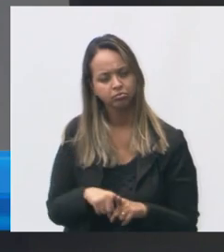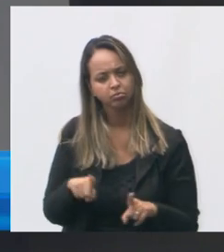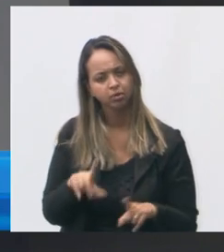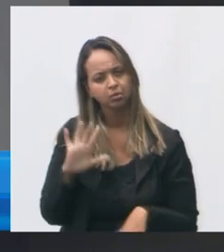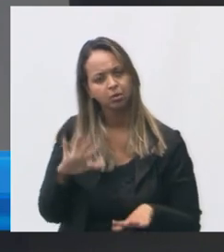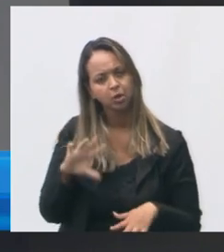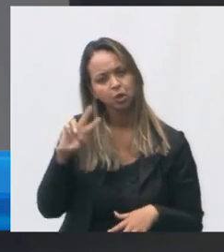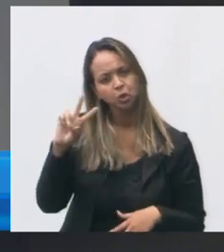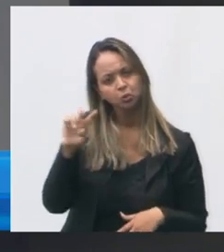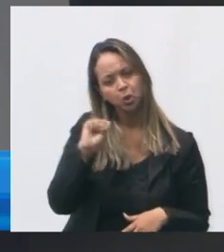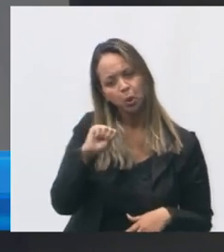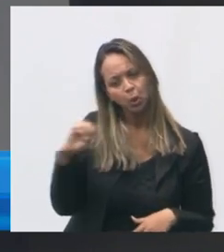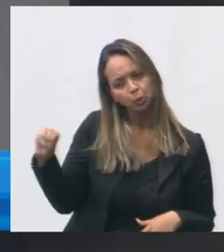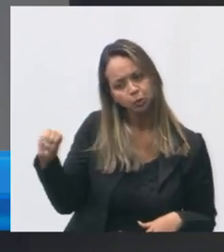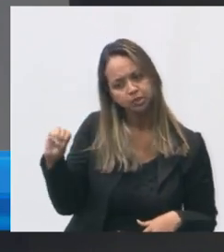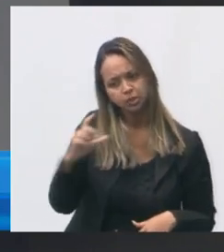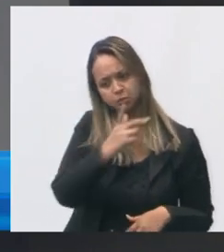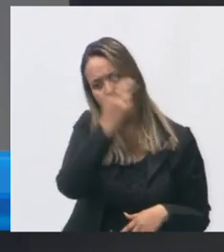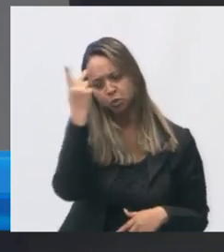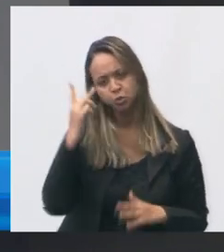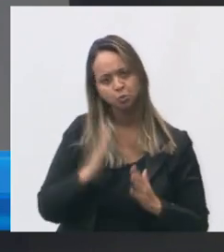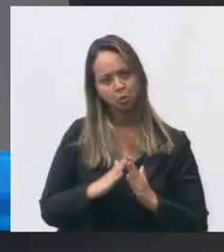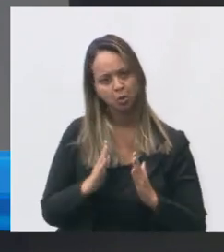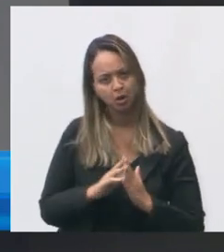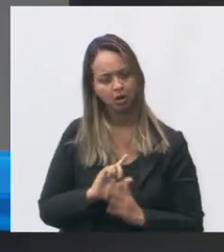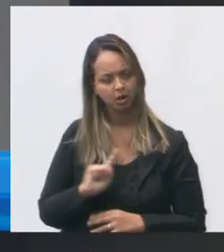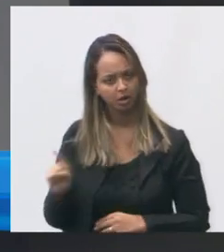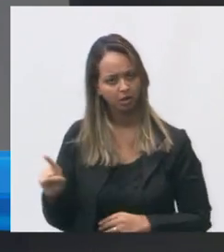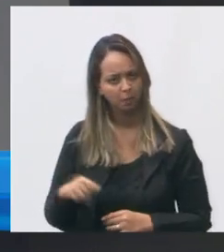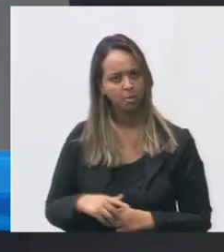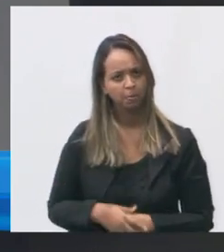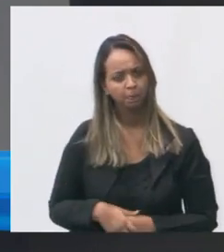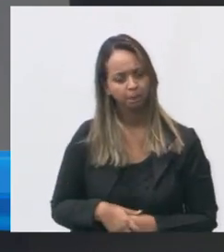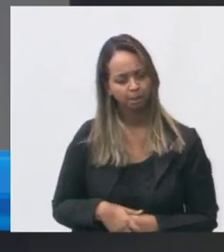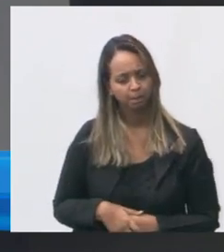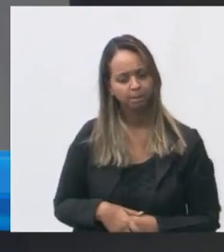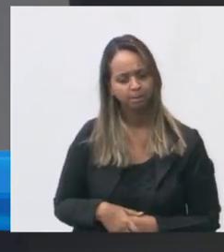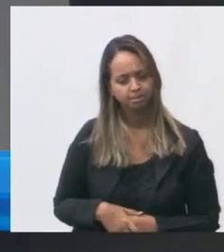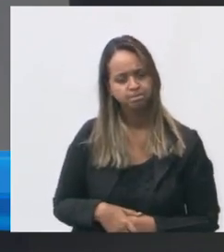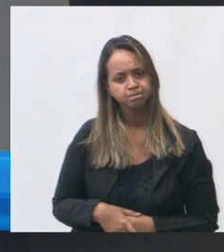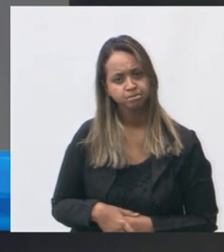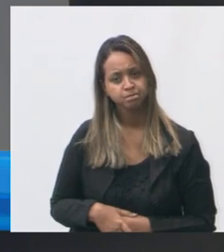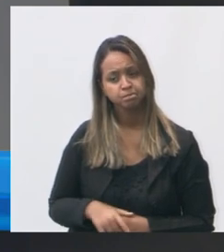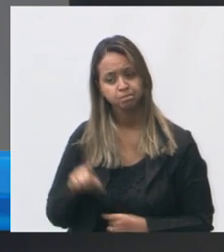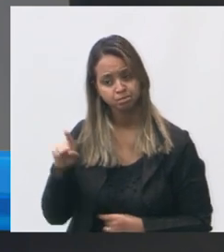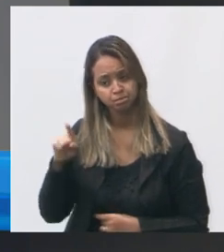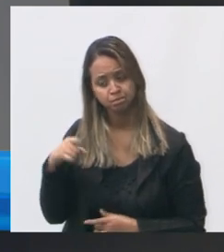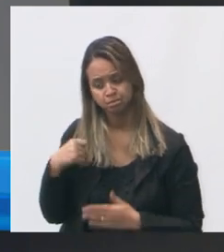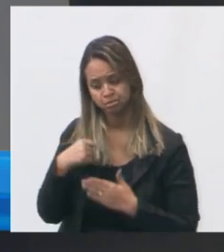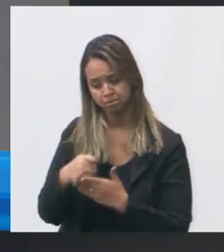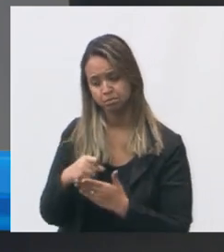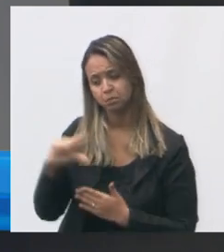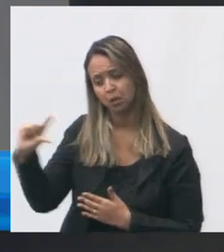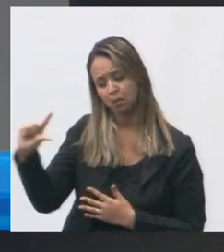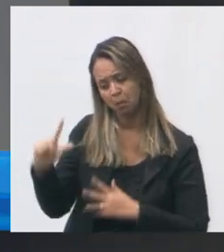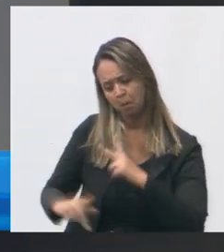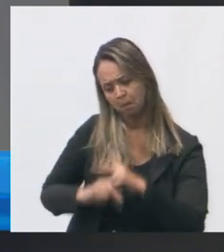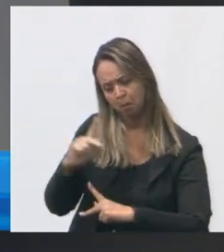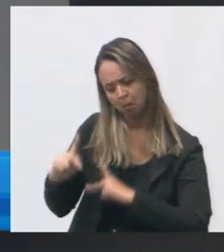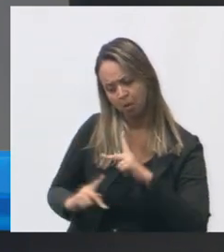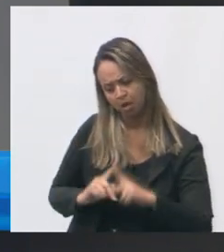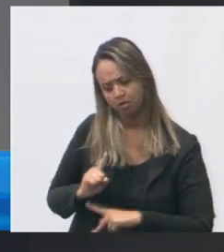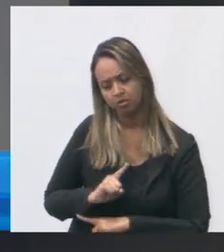cerca de 2.800 moradores é uma das unidades que atende menos população na cidade de Vitória